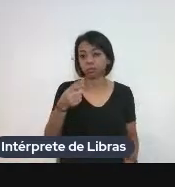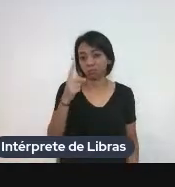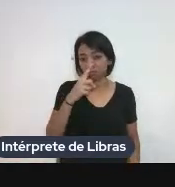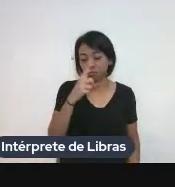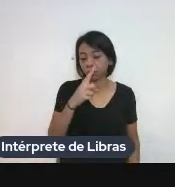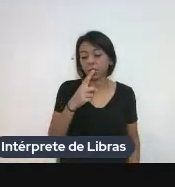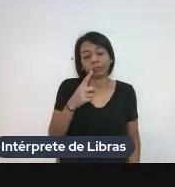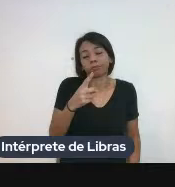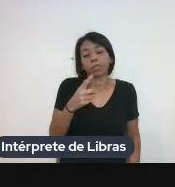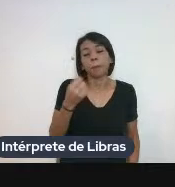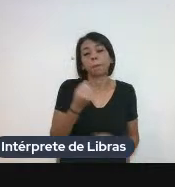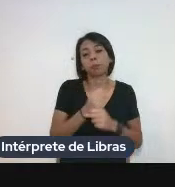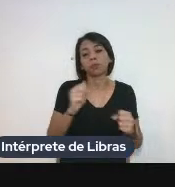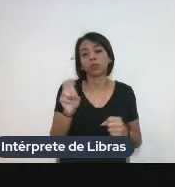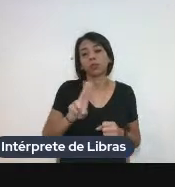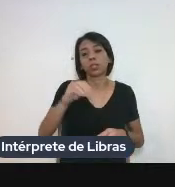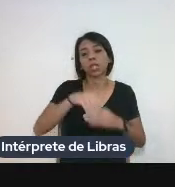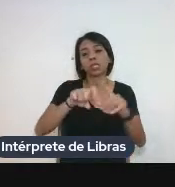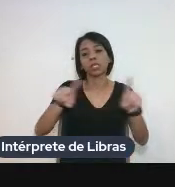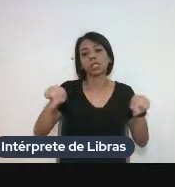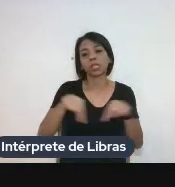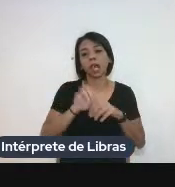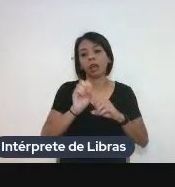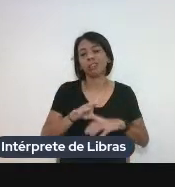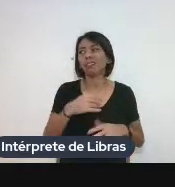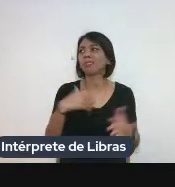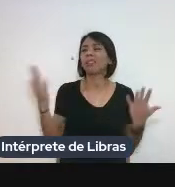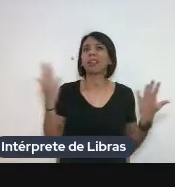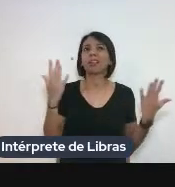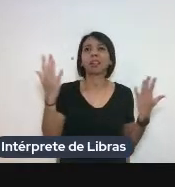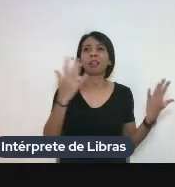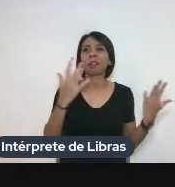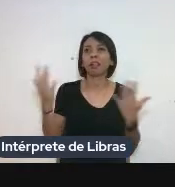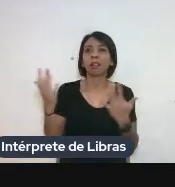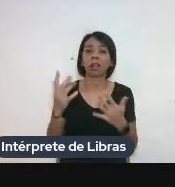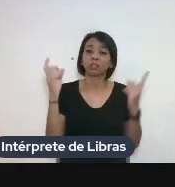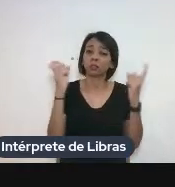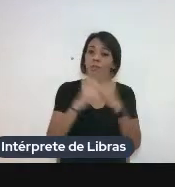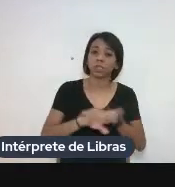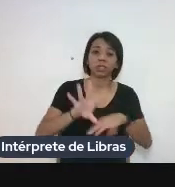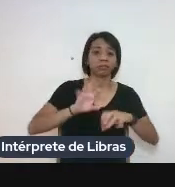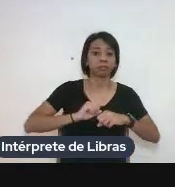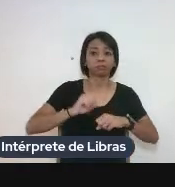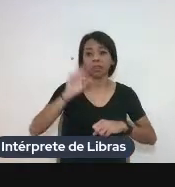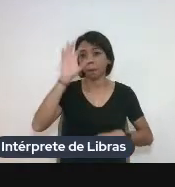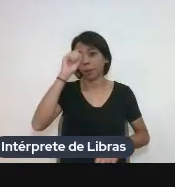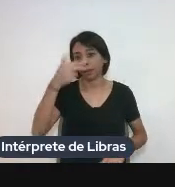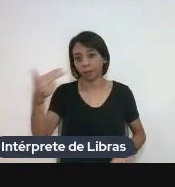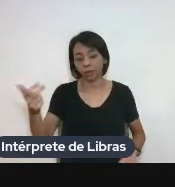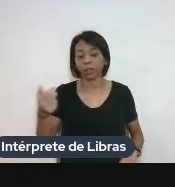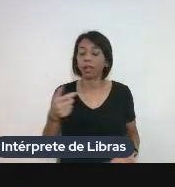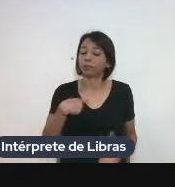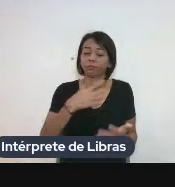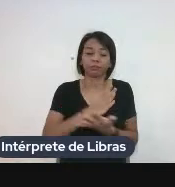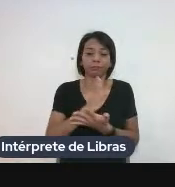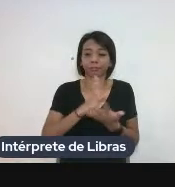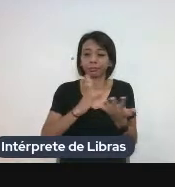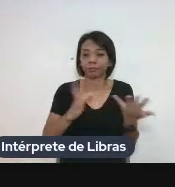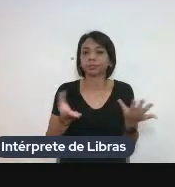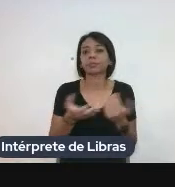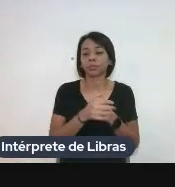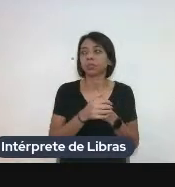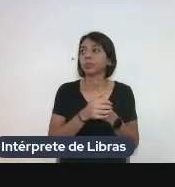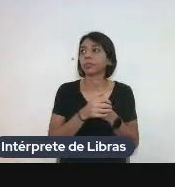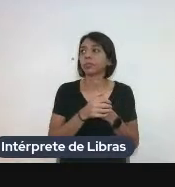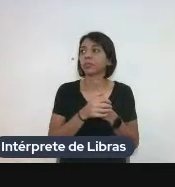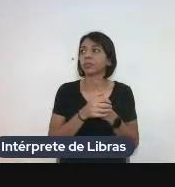da tradução em sala de aula. Então, ele acaba ficando meio perdido, é mais difícil para ele aprender. Enfim, tem vários fatores. E também...